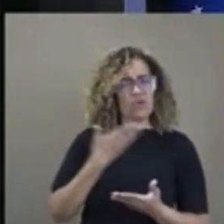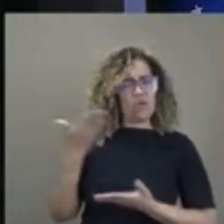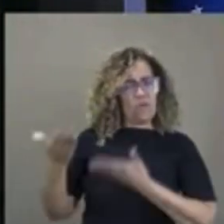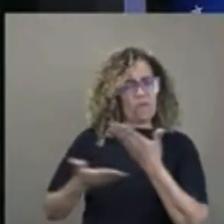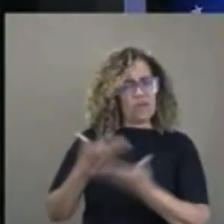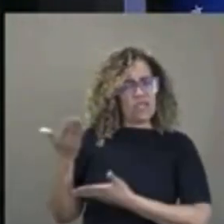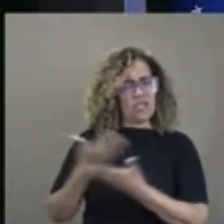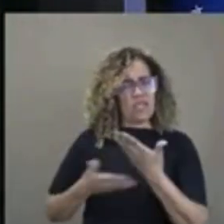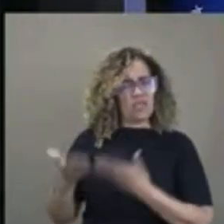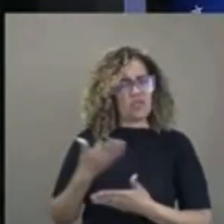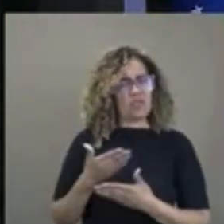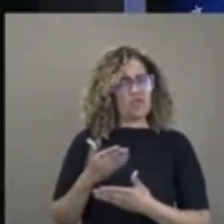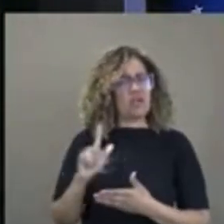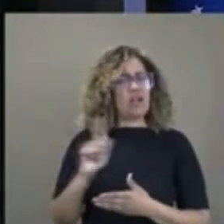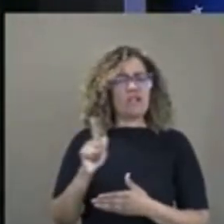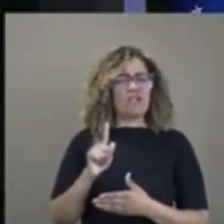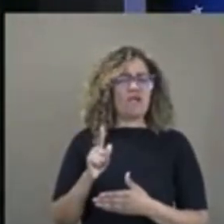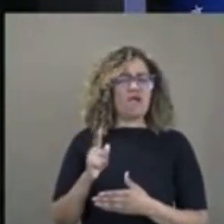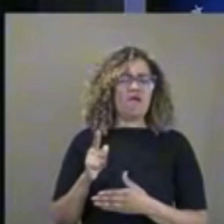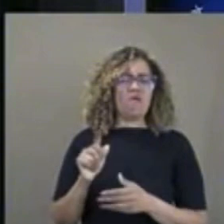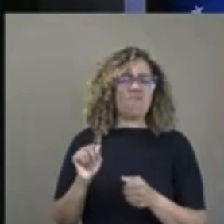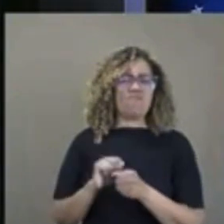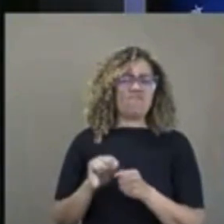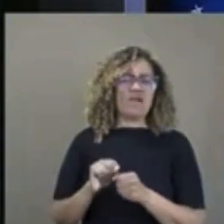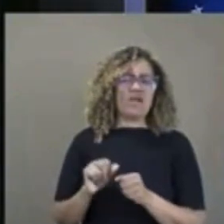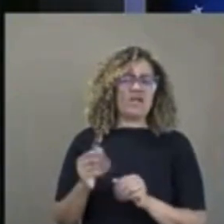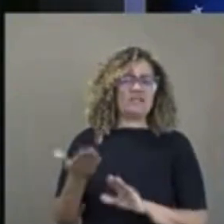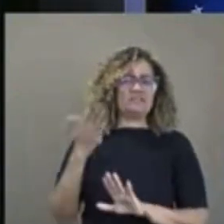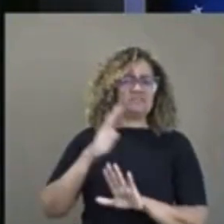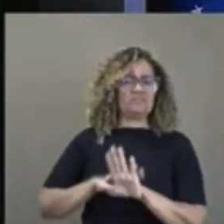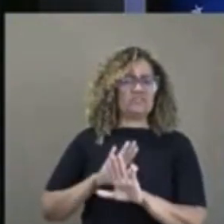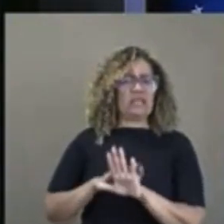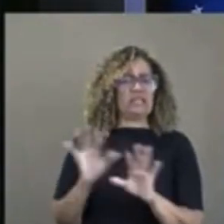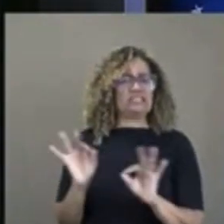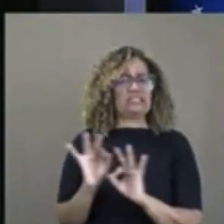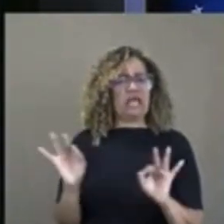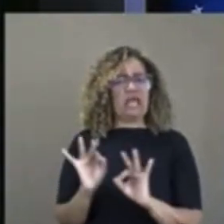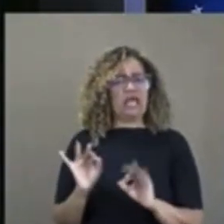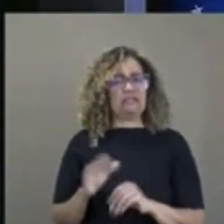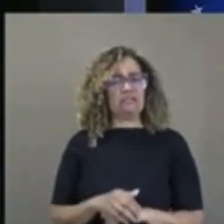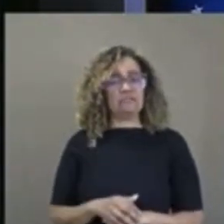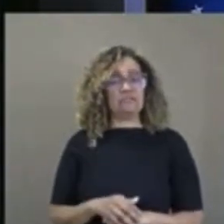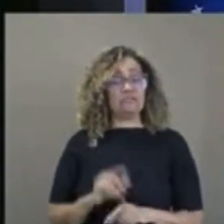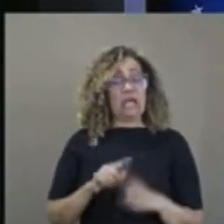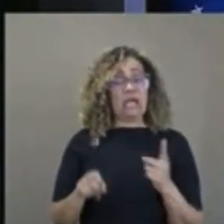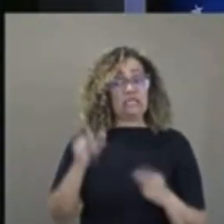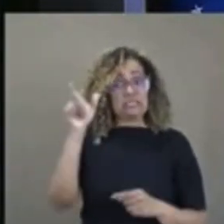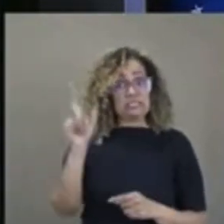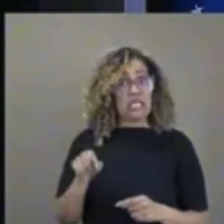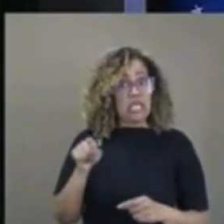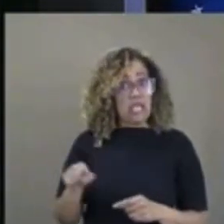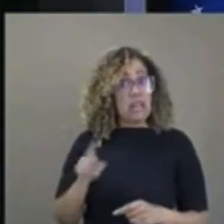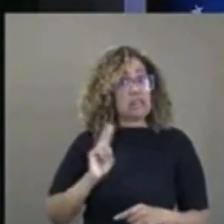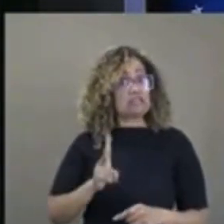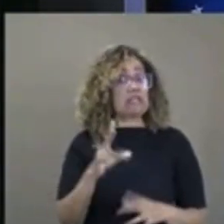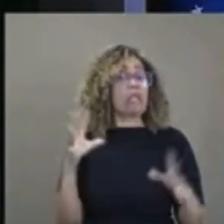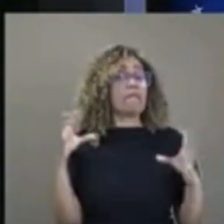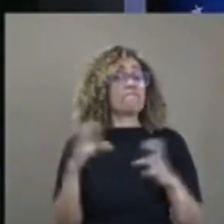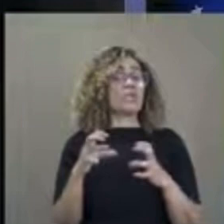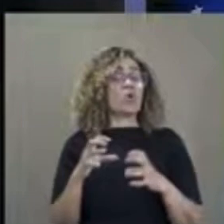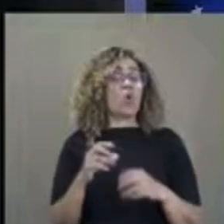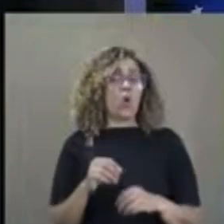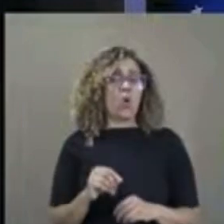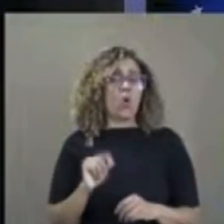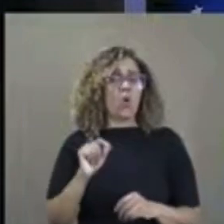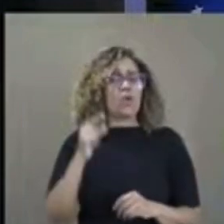companheiro. E olha que ele sempre brigou pelo que pensa. O politicamente